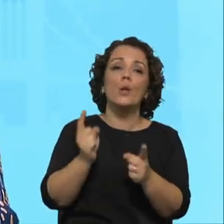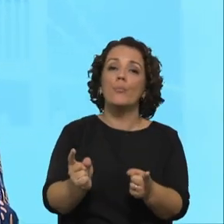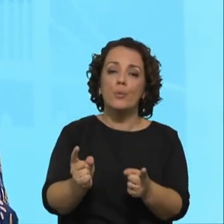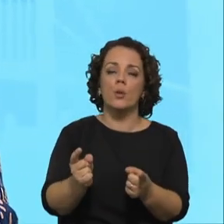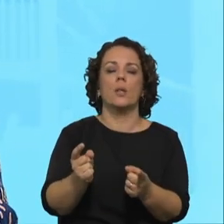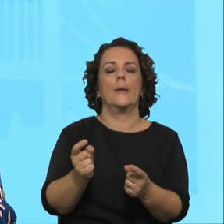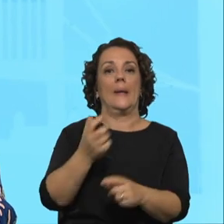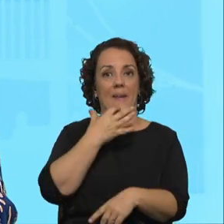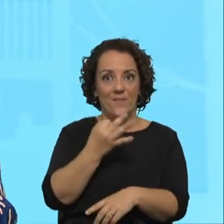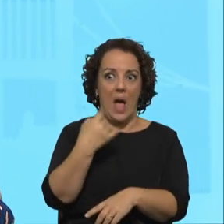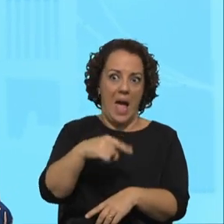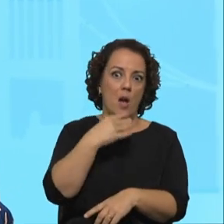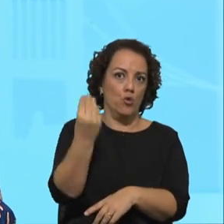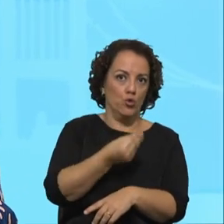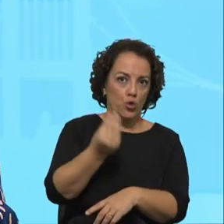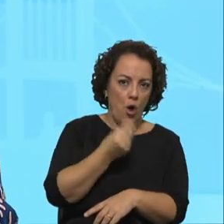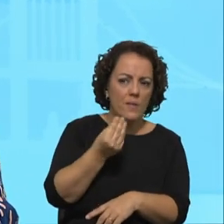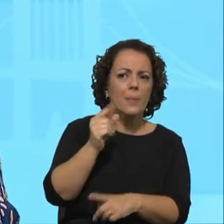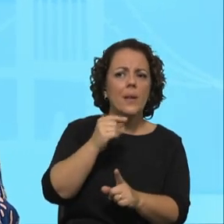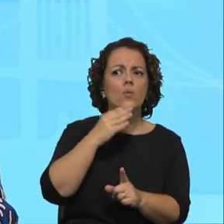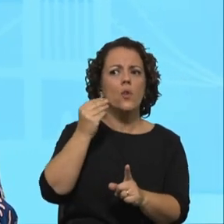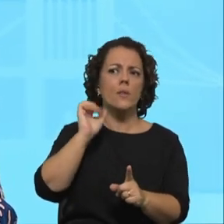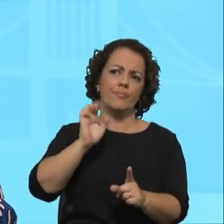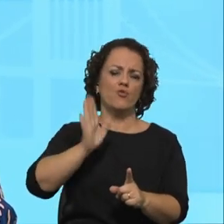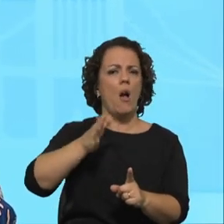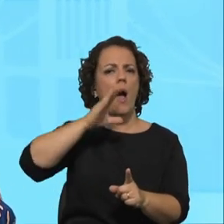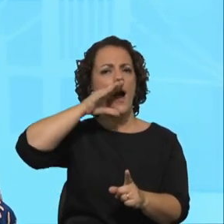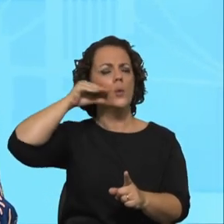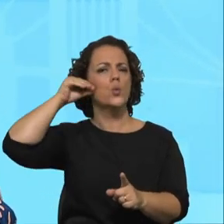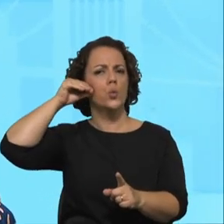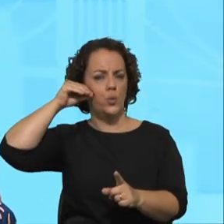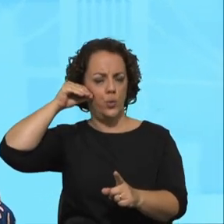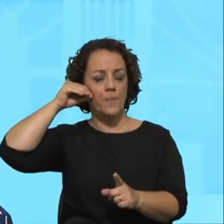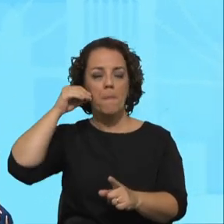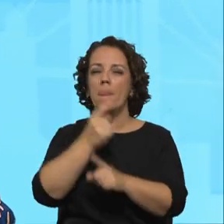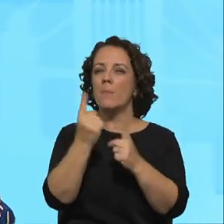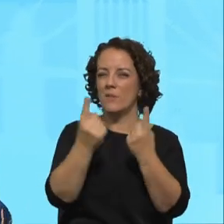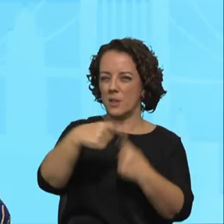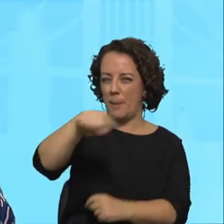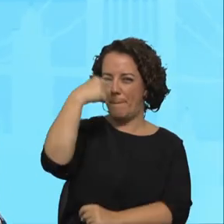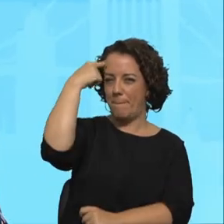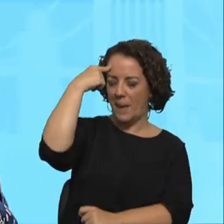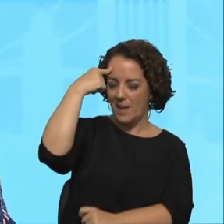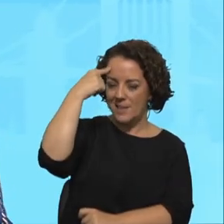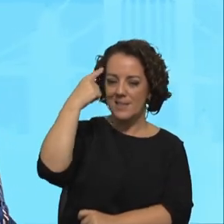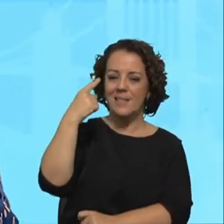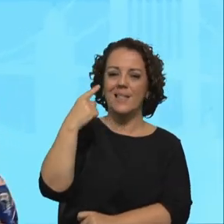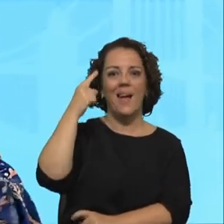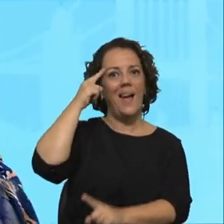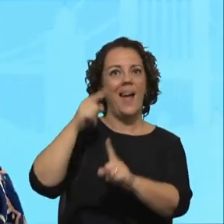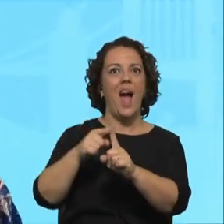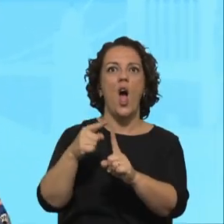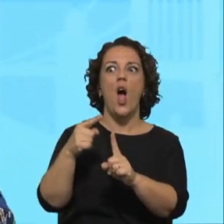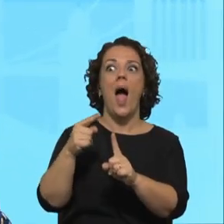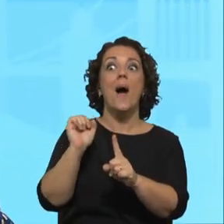dos jovens, mas até dos jovens adultos, porque às vezes quando pensamos em rejuvenescimento, às vezes pensamos só